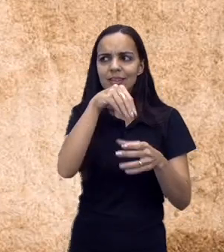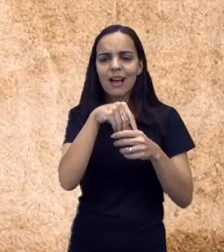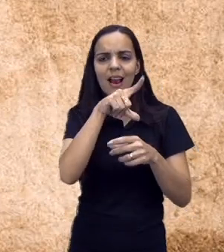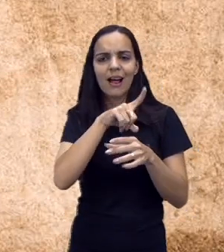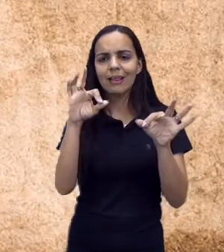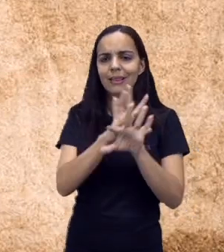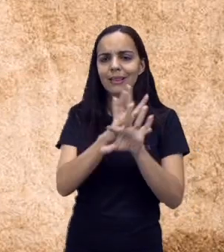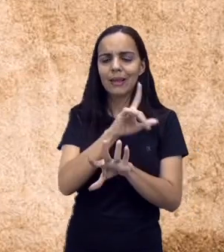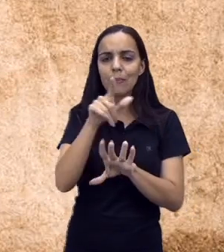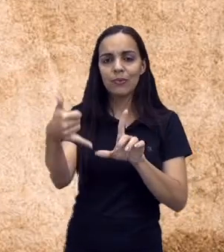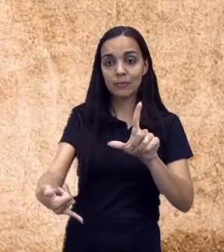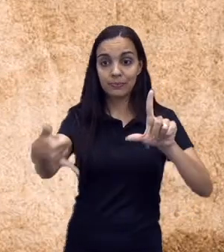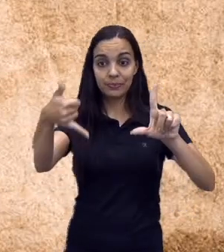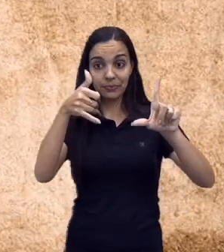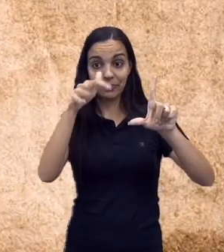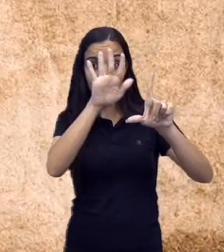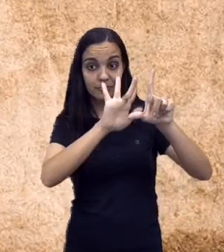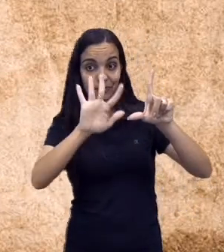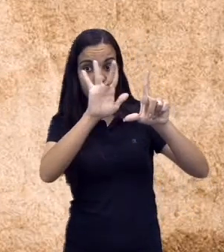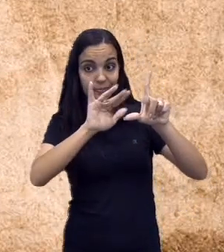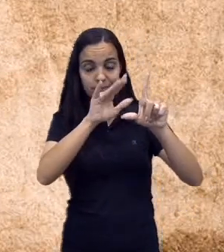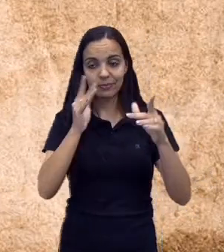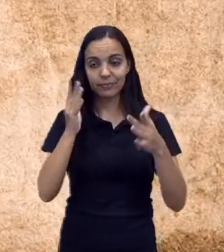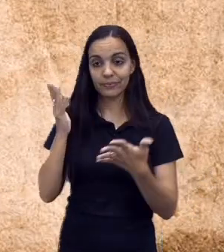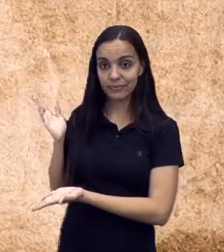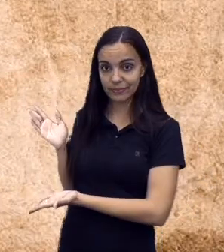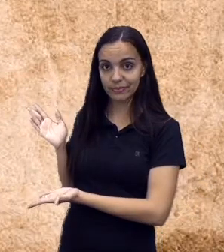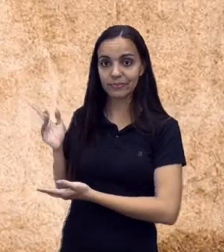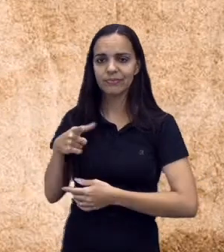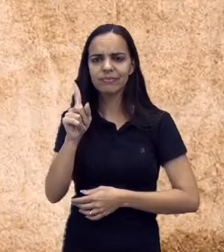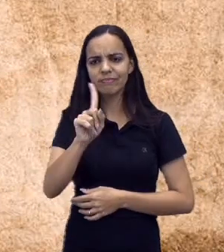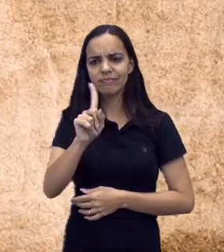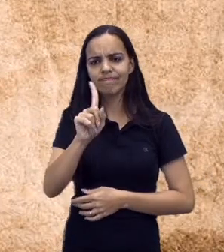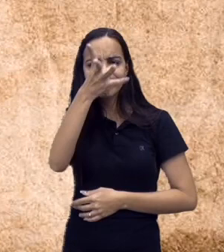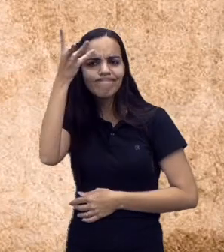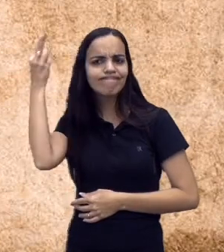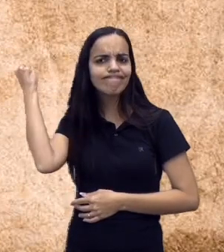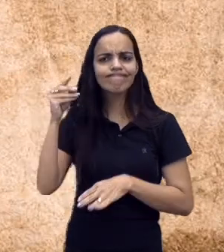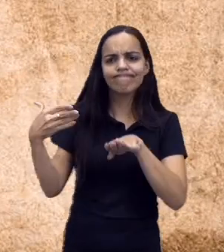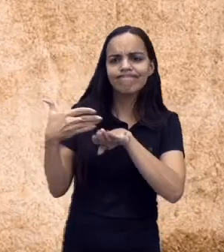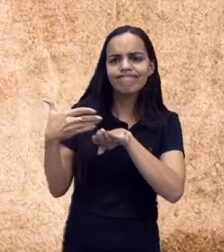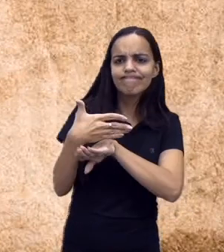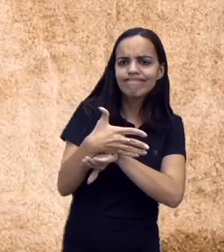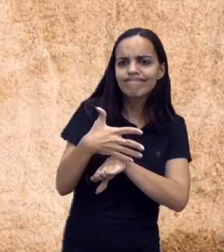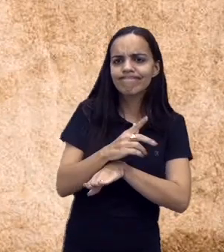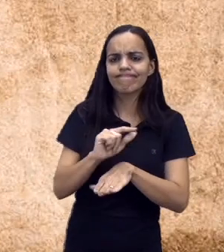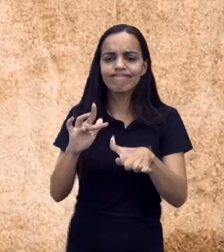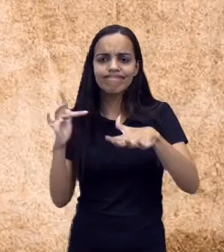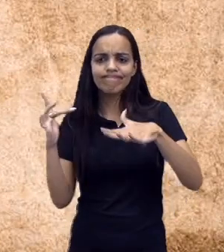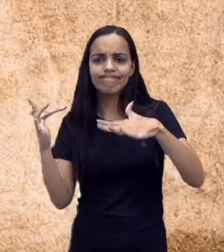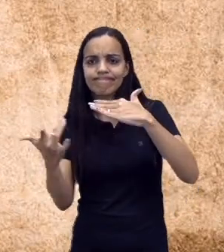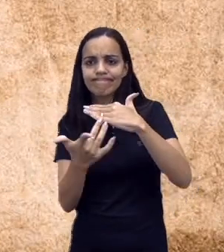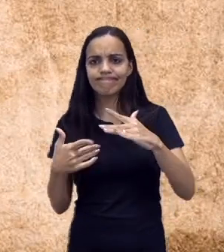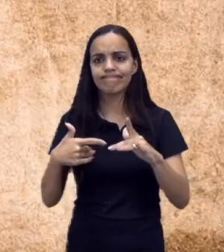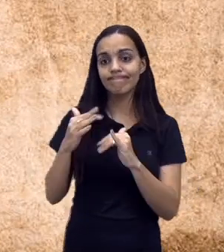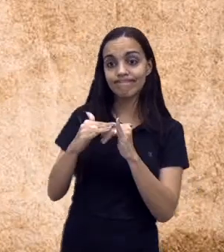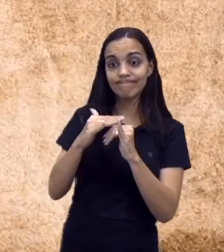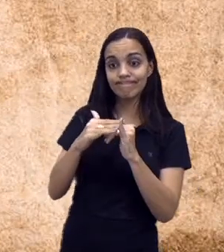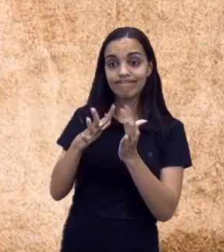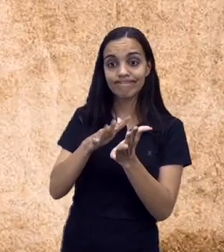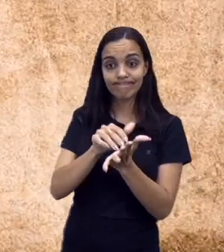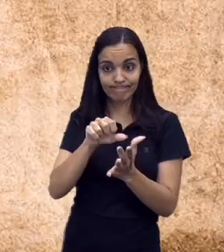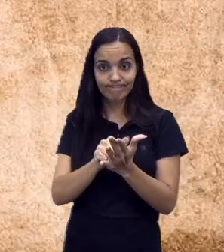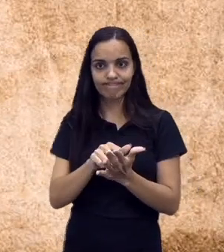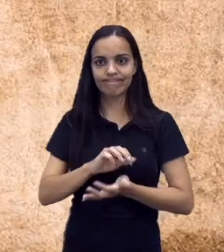câmera do celular na imagem que aparece no canto da tela. E não se esqueçam de acessar as nossas redes sociais e se inscrever no nosso